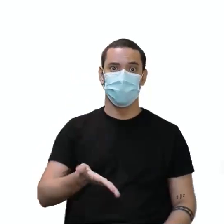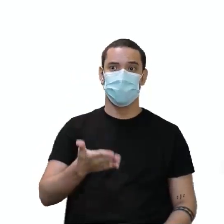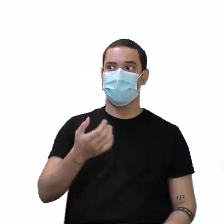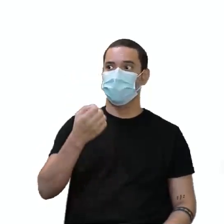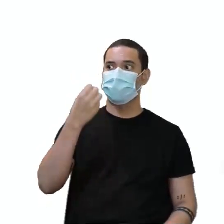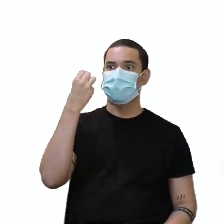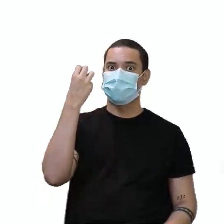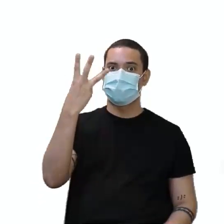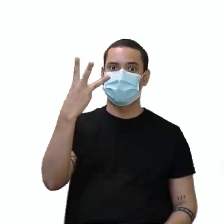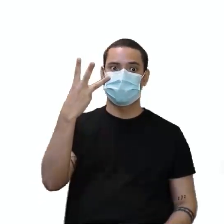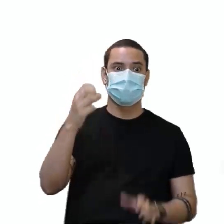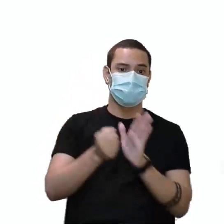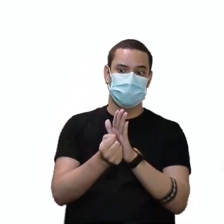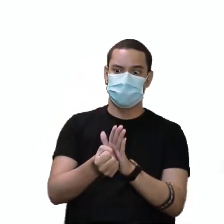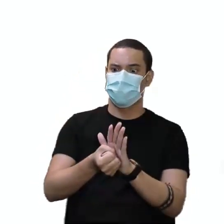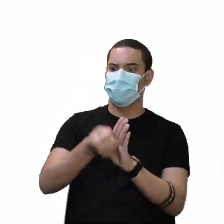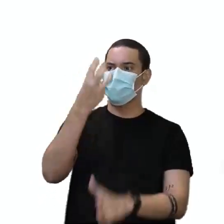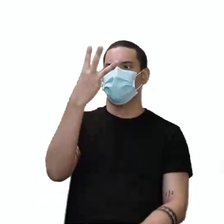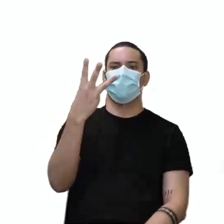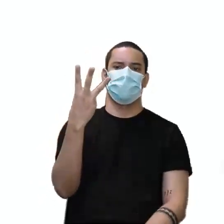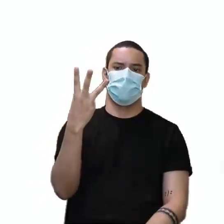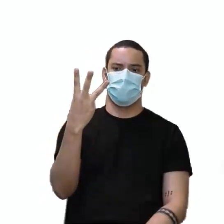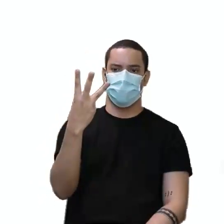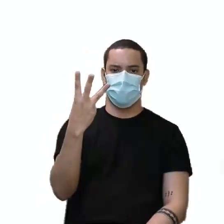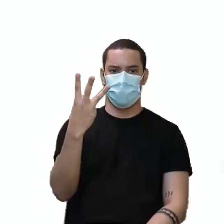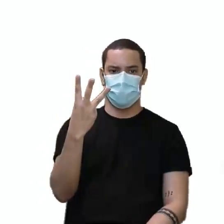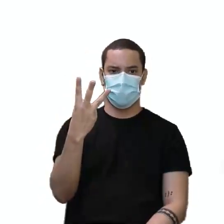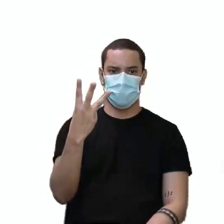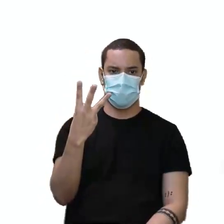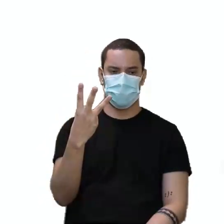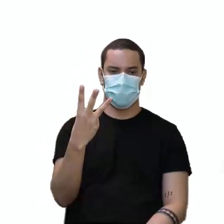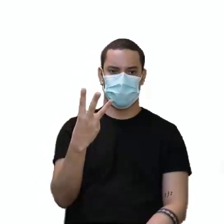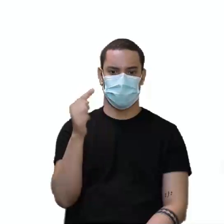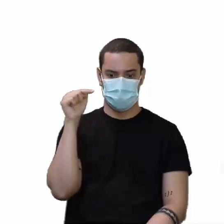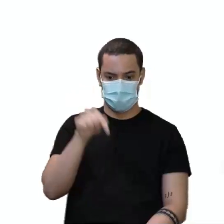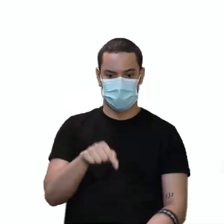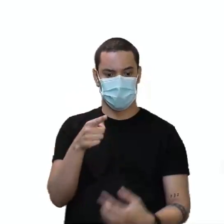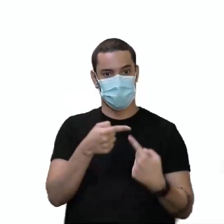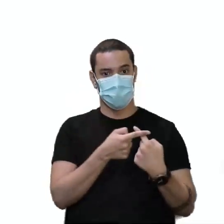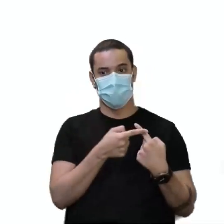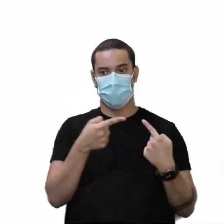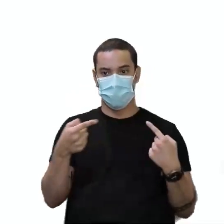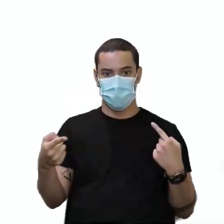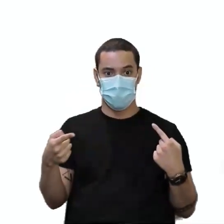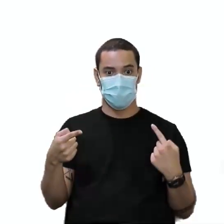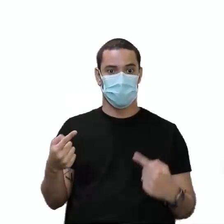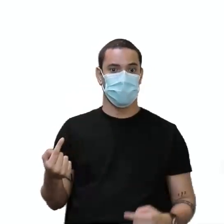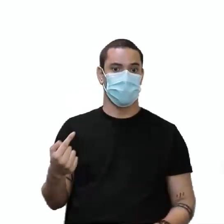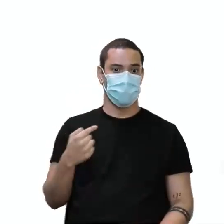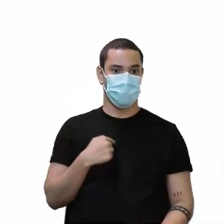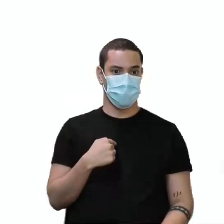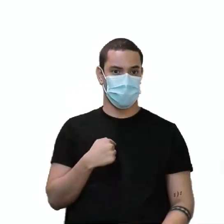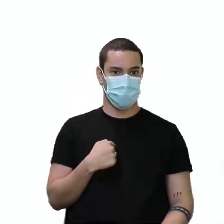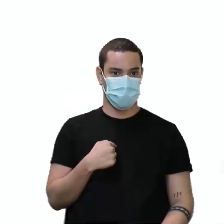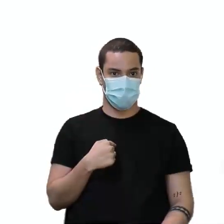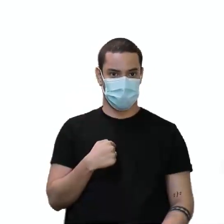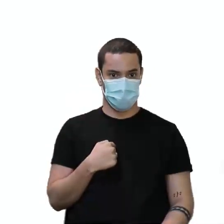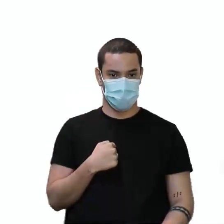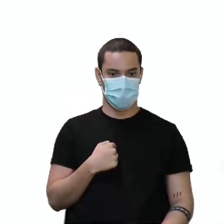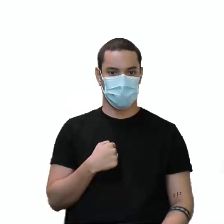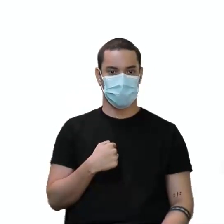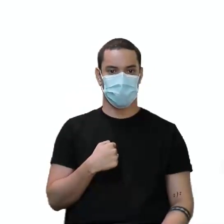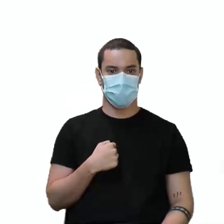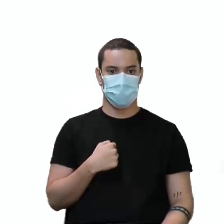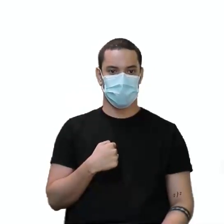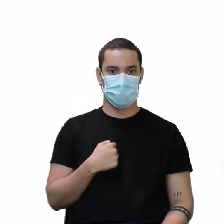vez, terceira vez, essa semana, que eu got off and que